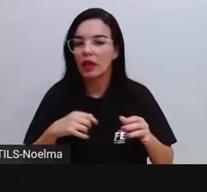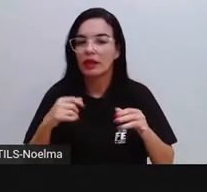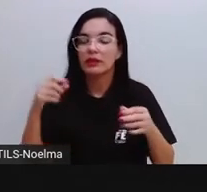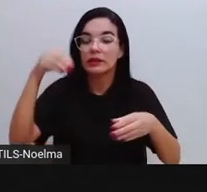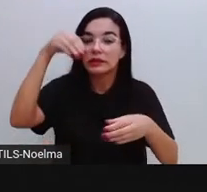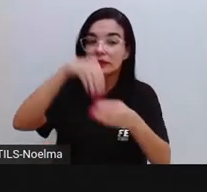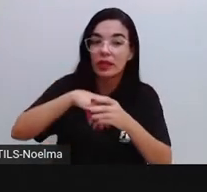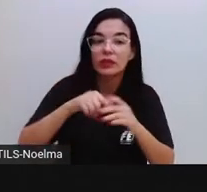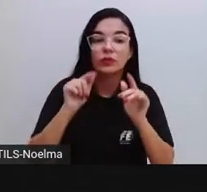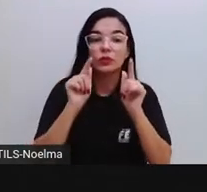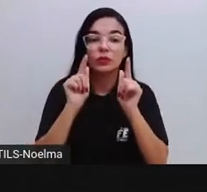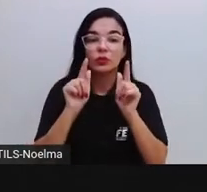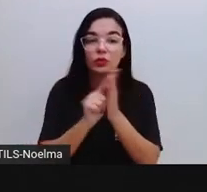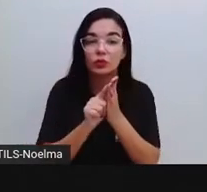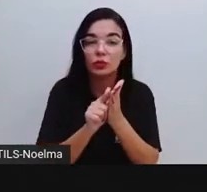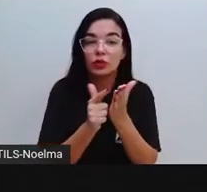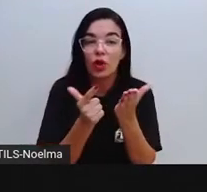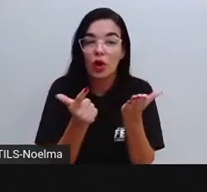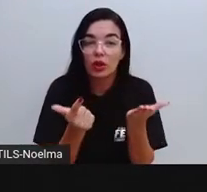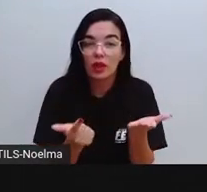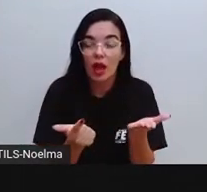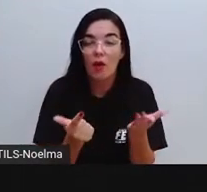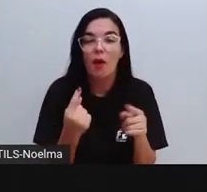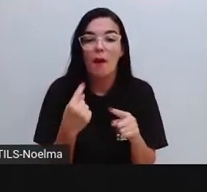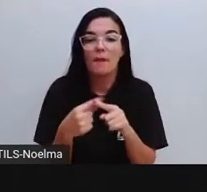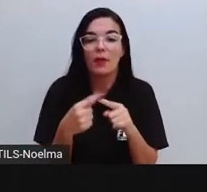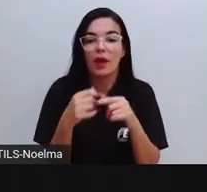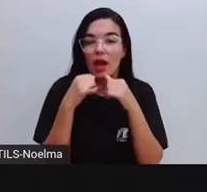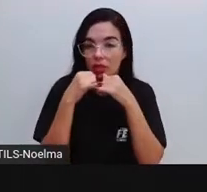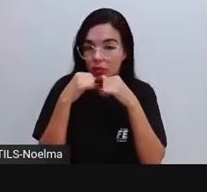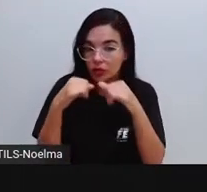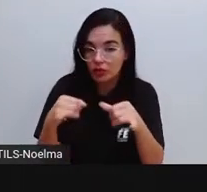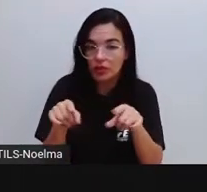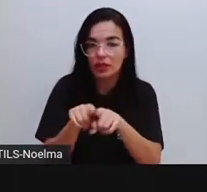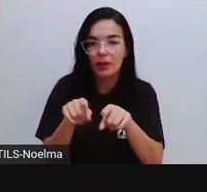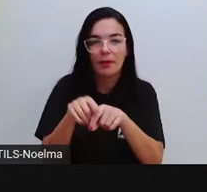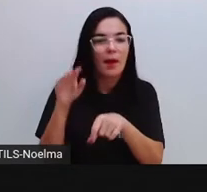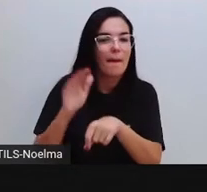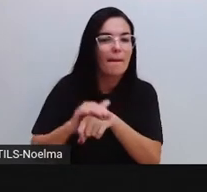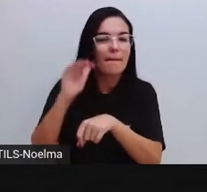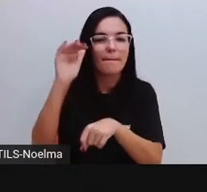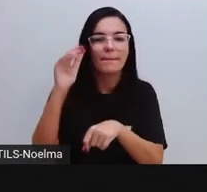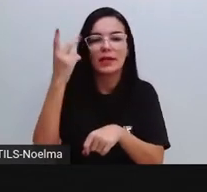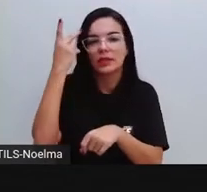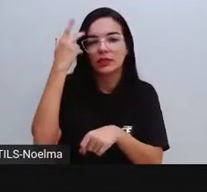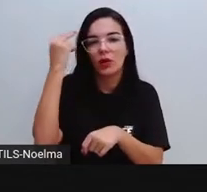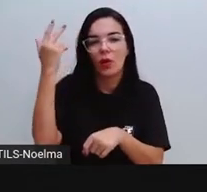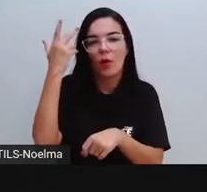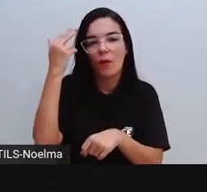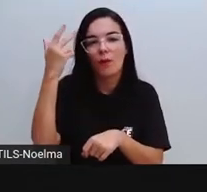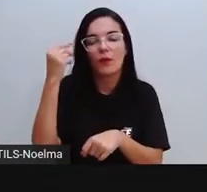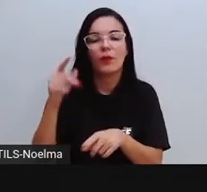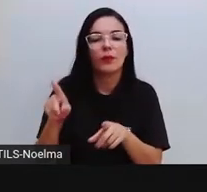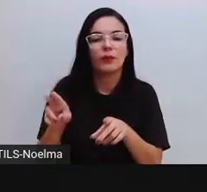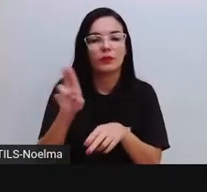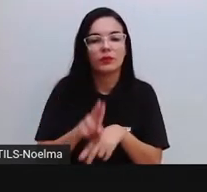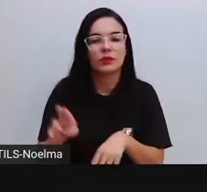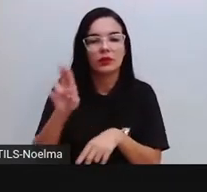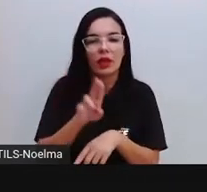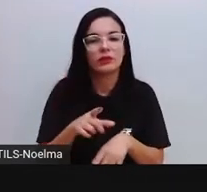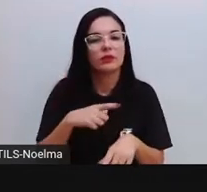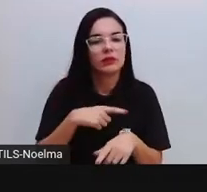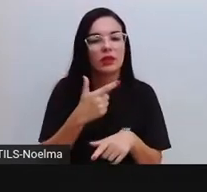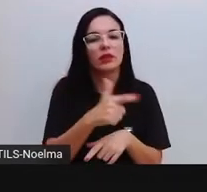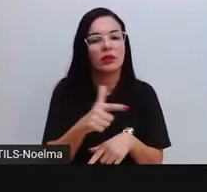jornal, né? Essa variedade. Assim como a notícia, que é o mais comum deles, existem também outros gêneros,